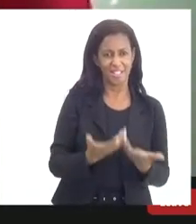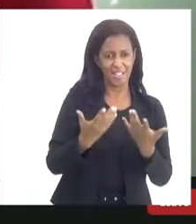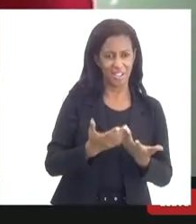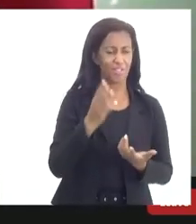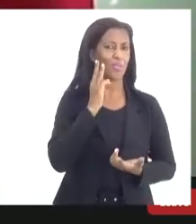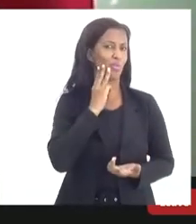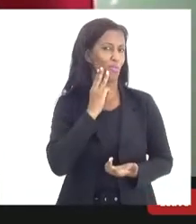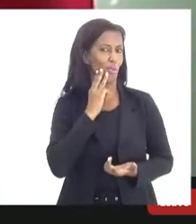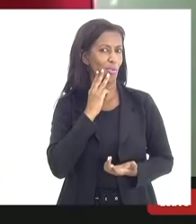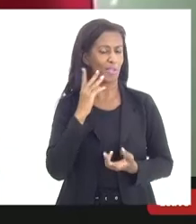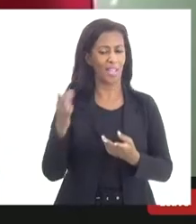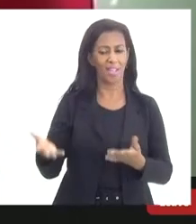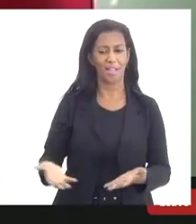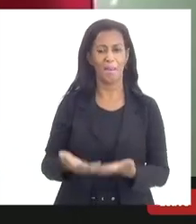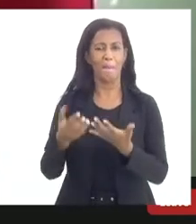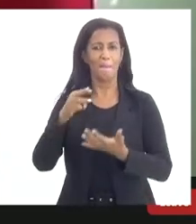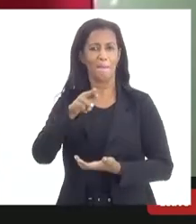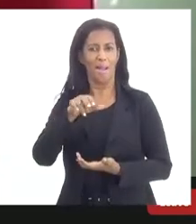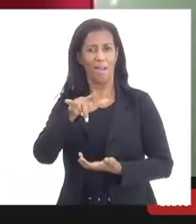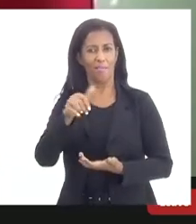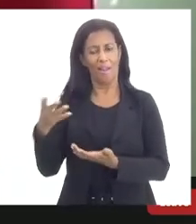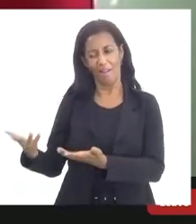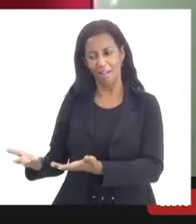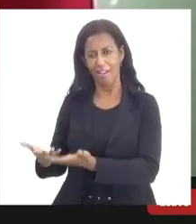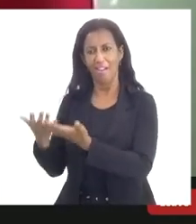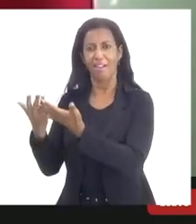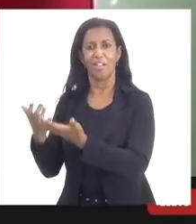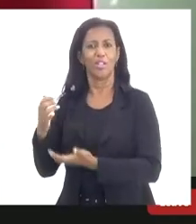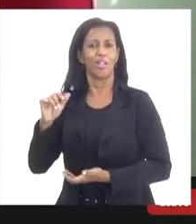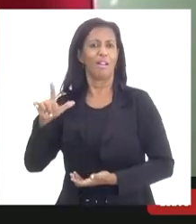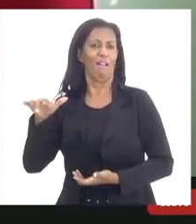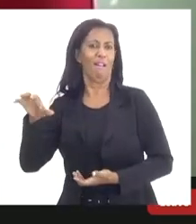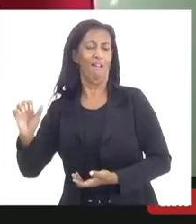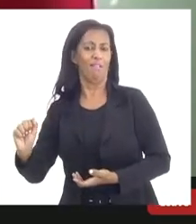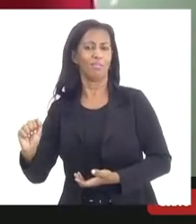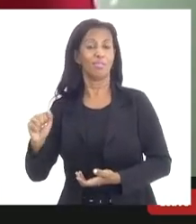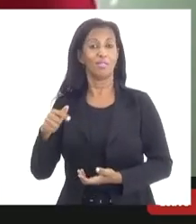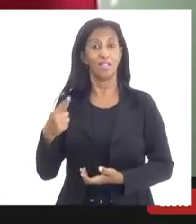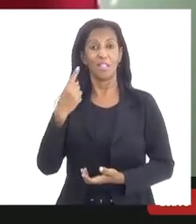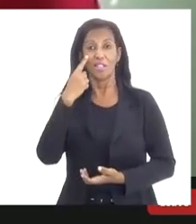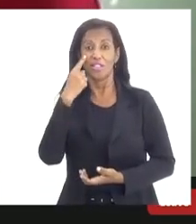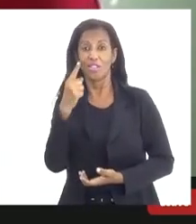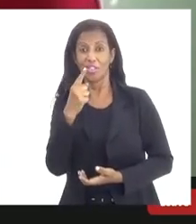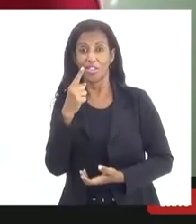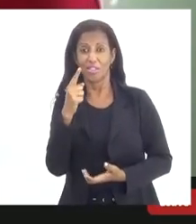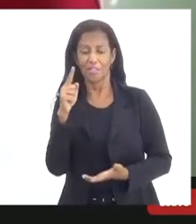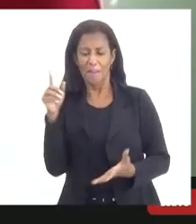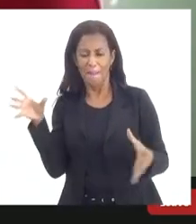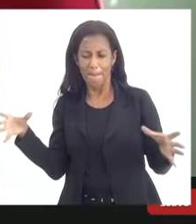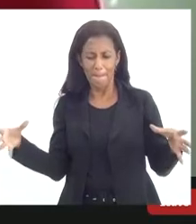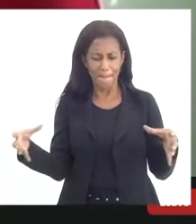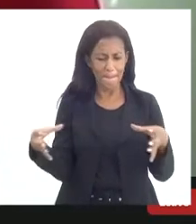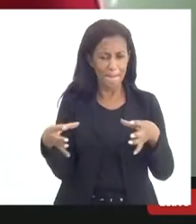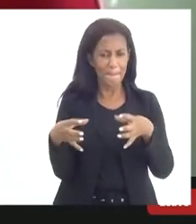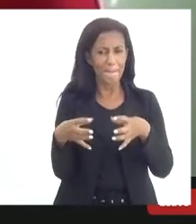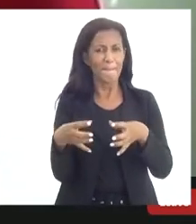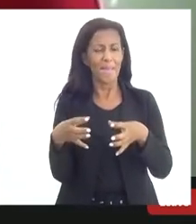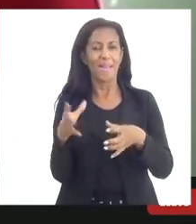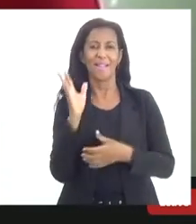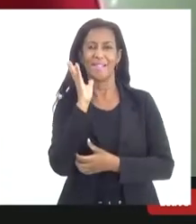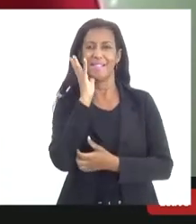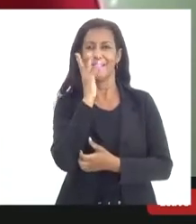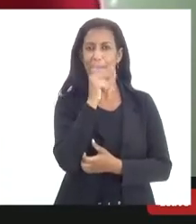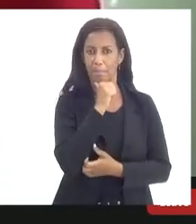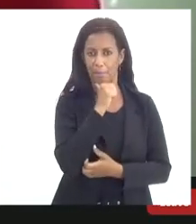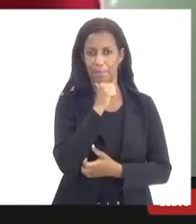deputado Valdeck a do deputado Malafaia a do deputado Gil Carlos mas a gente vê que a concretude da lei ela custa chegar